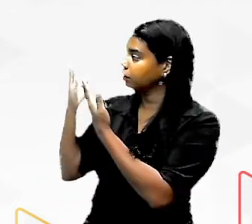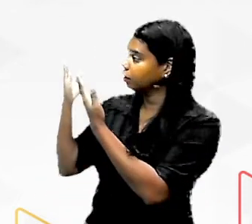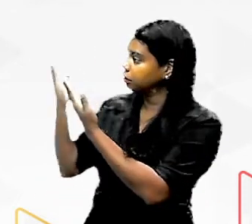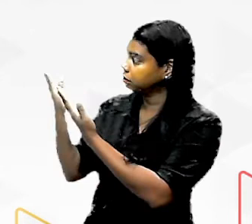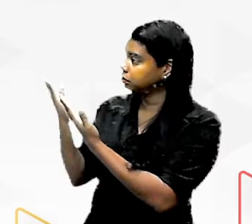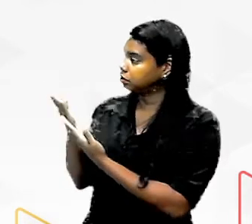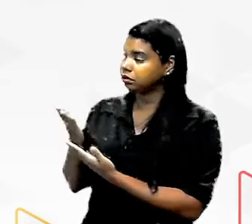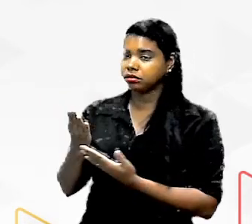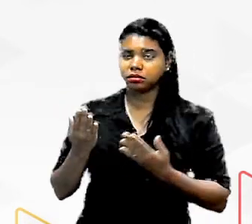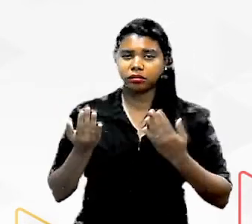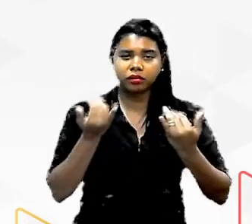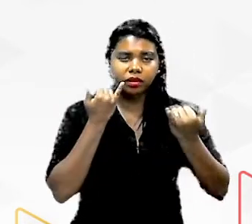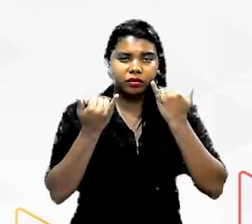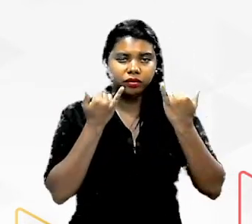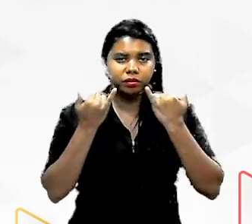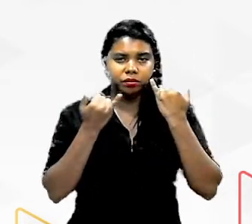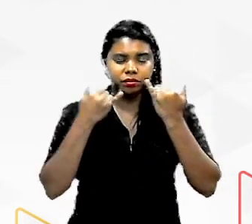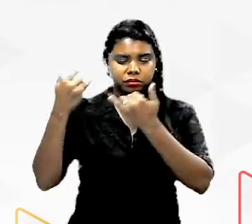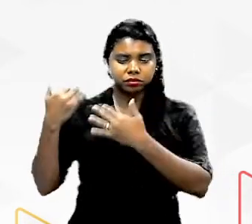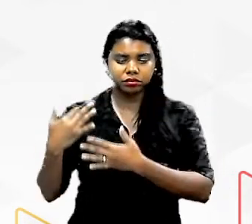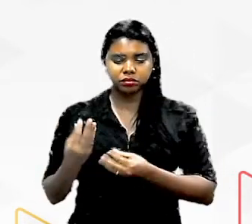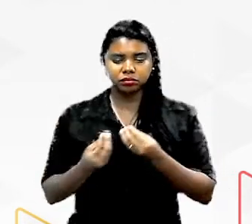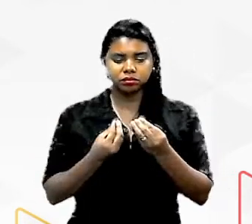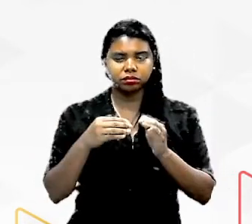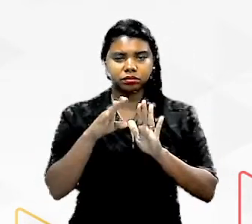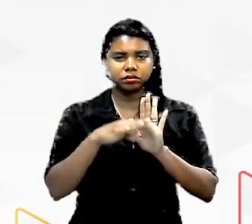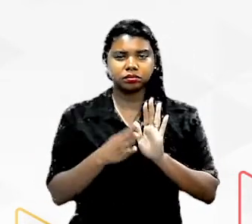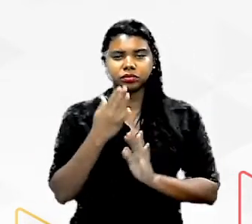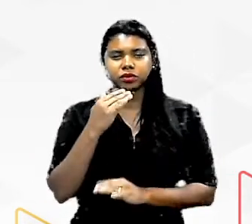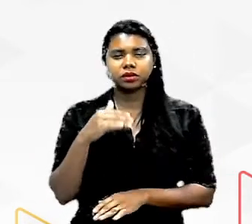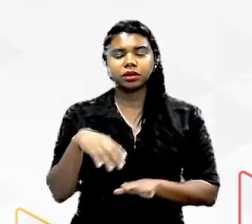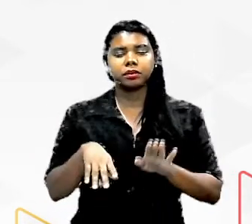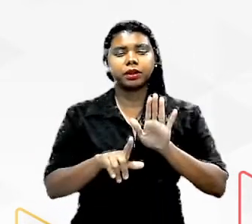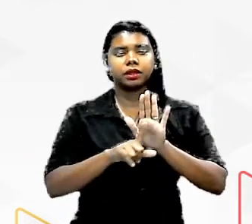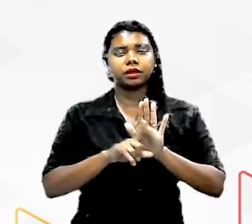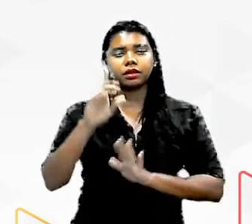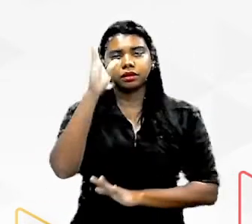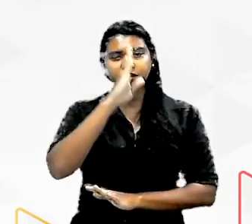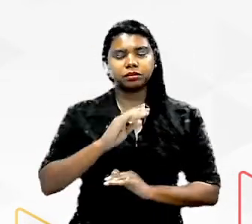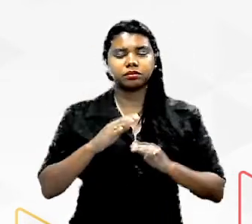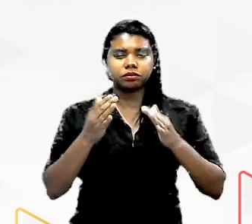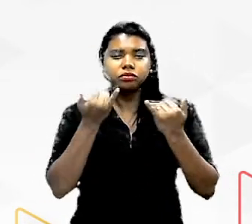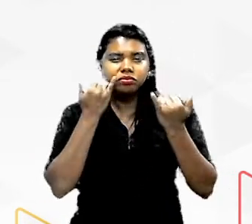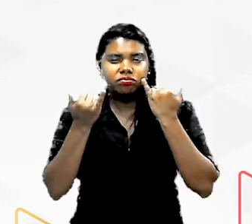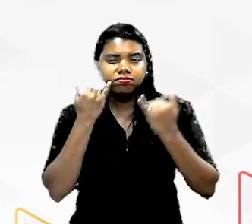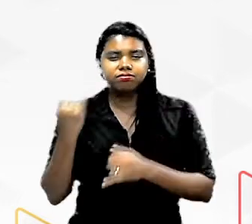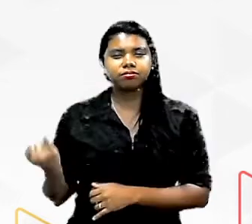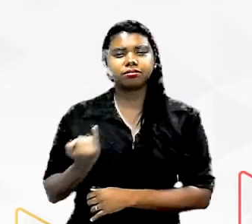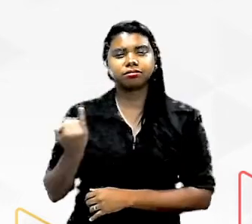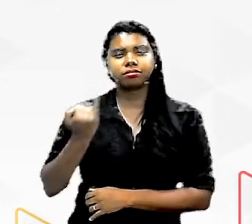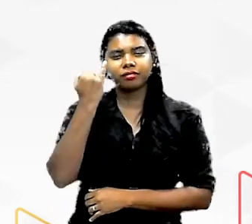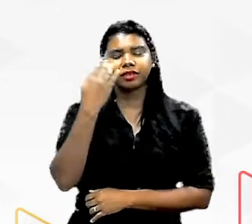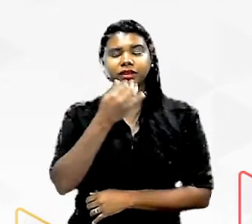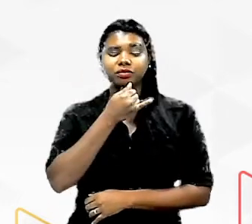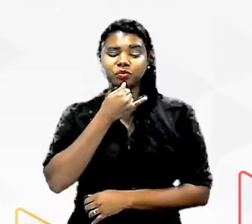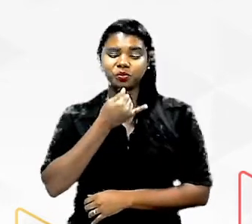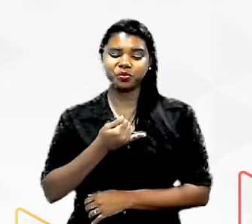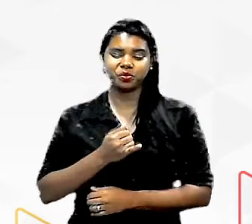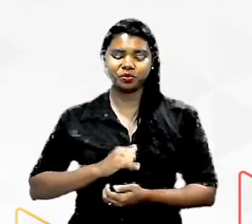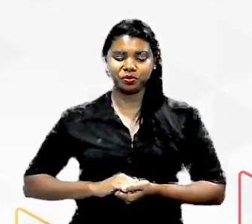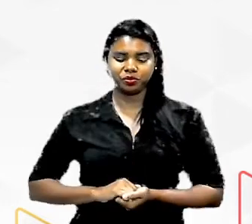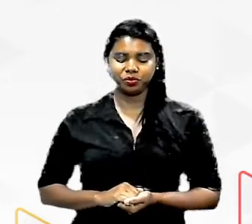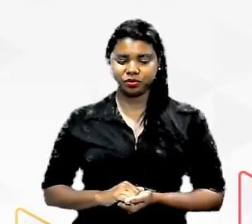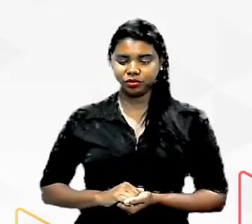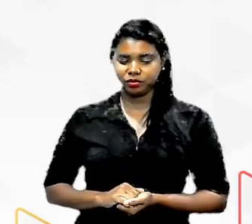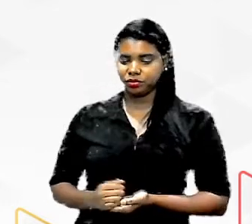elinha de informações nutricionais então ela tem que ter aí pela lei brasileira algumas informações importantes por exemplo, delim